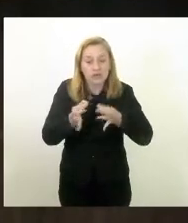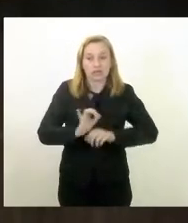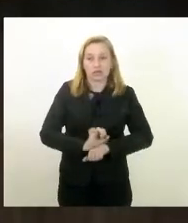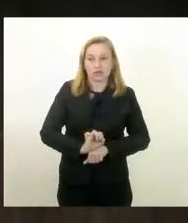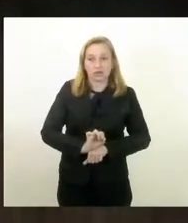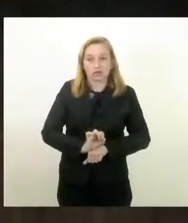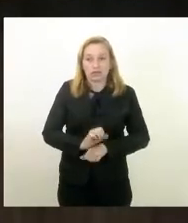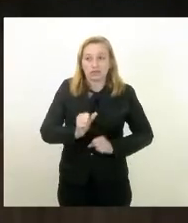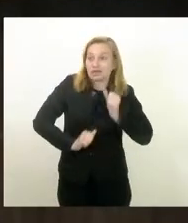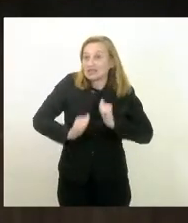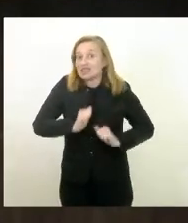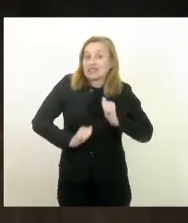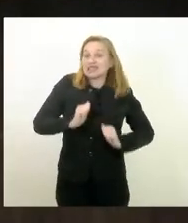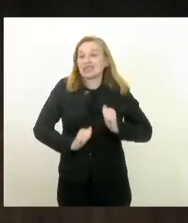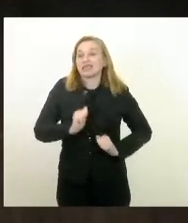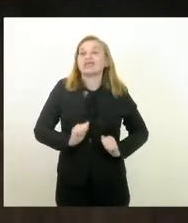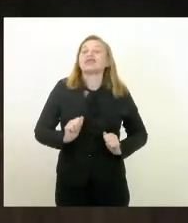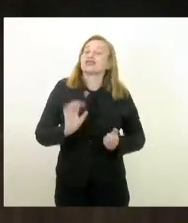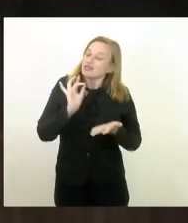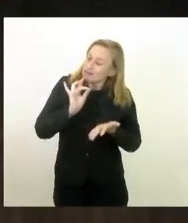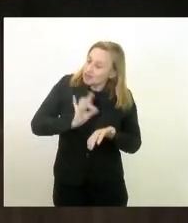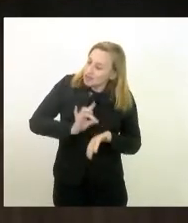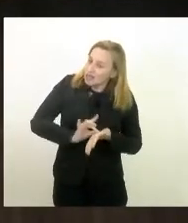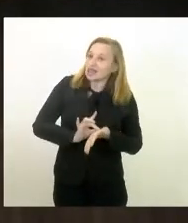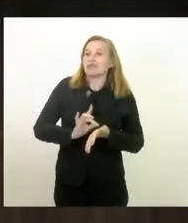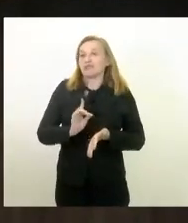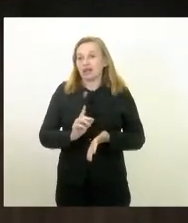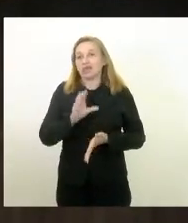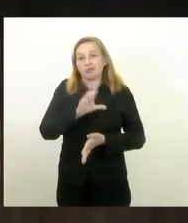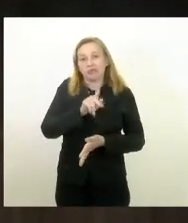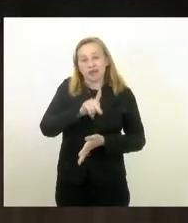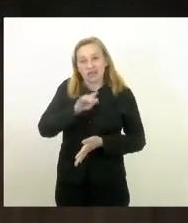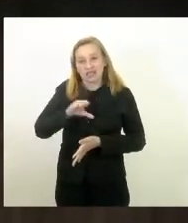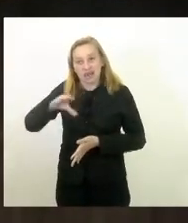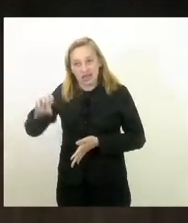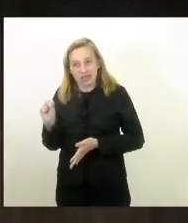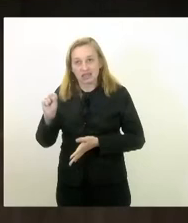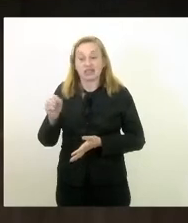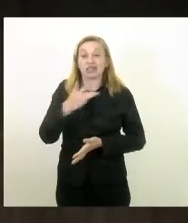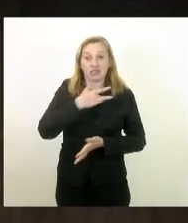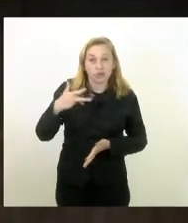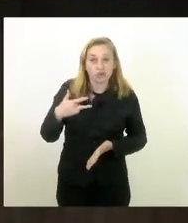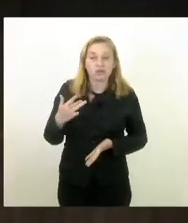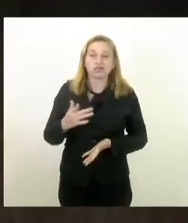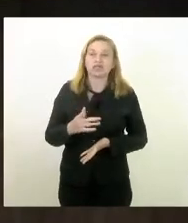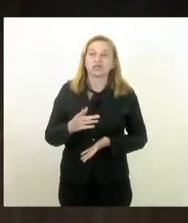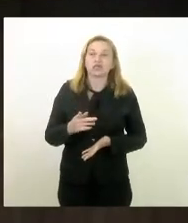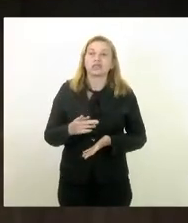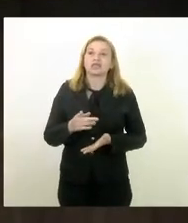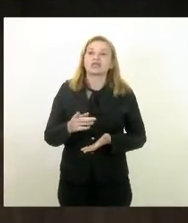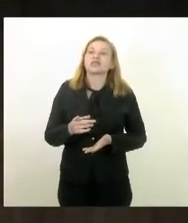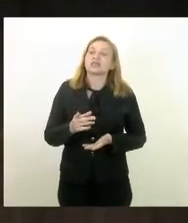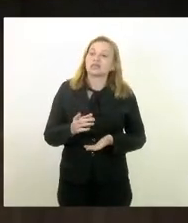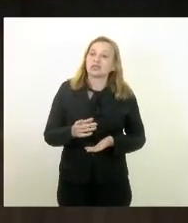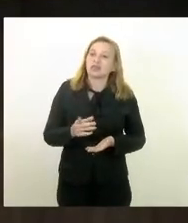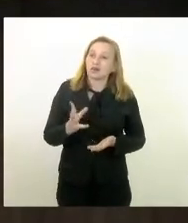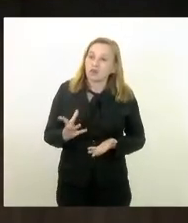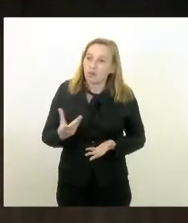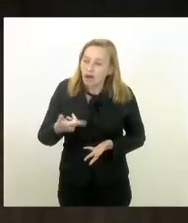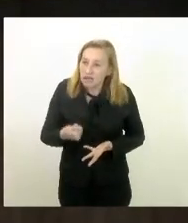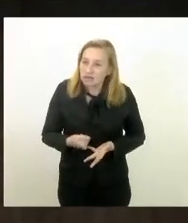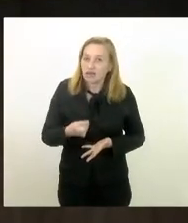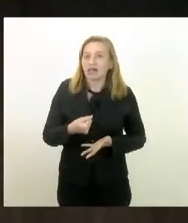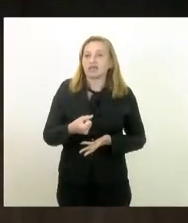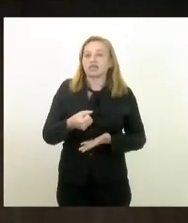o máximo de ansiedade para que afinal de contas o PCCS da saúde tenha materialidade nos